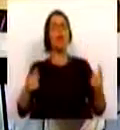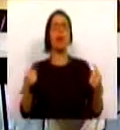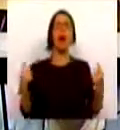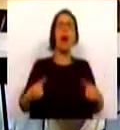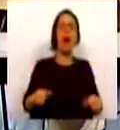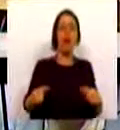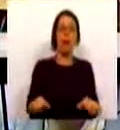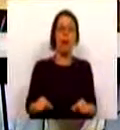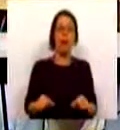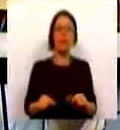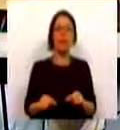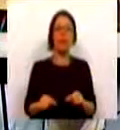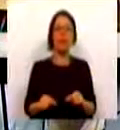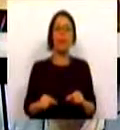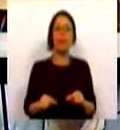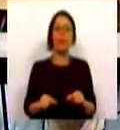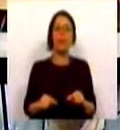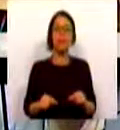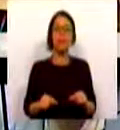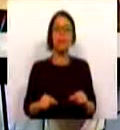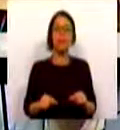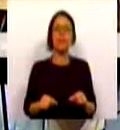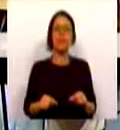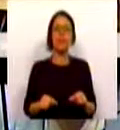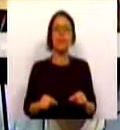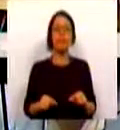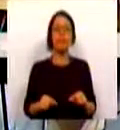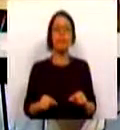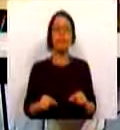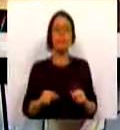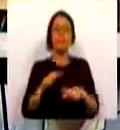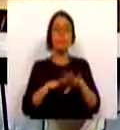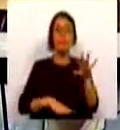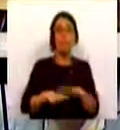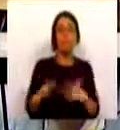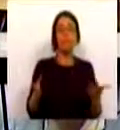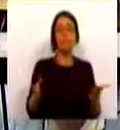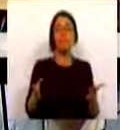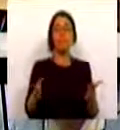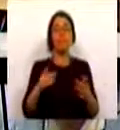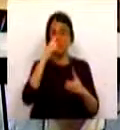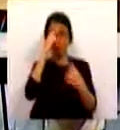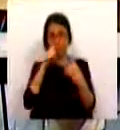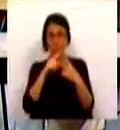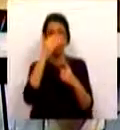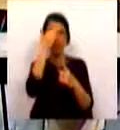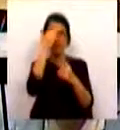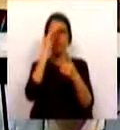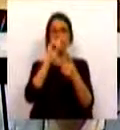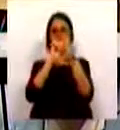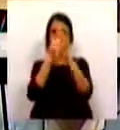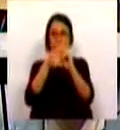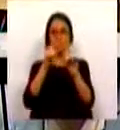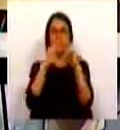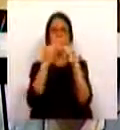ações que destinam à consciencialização dessa